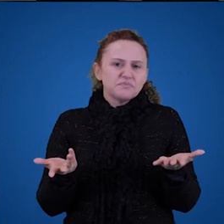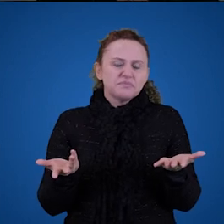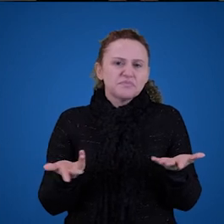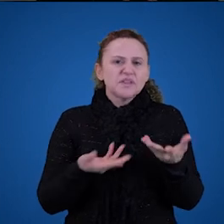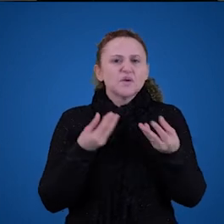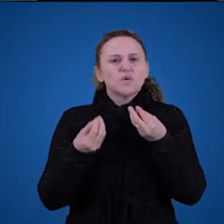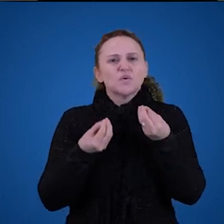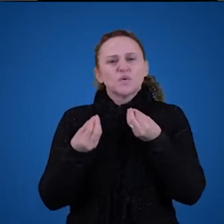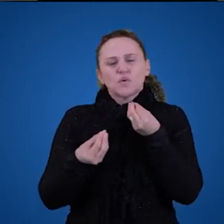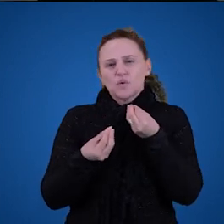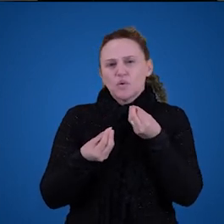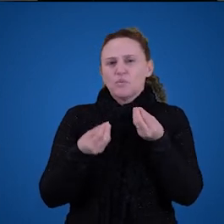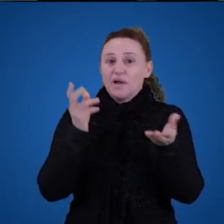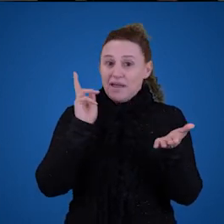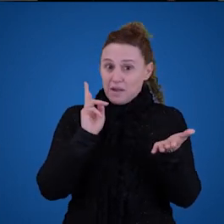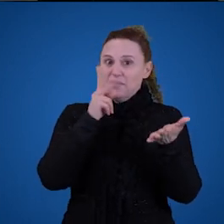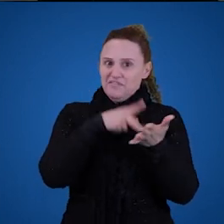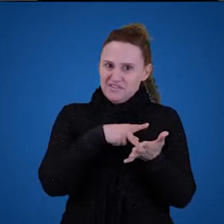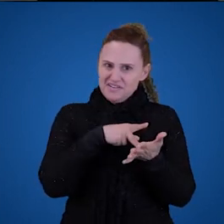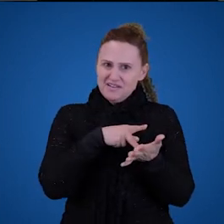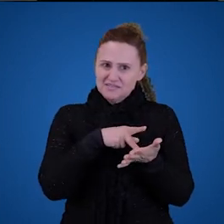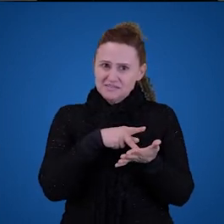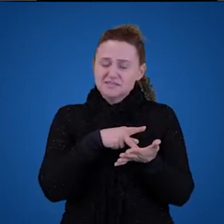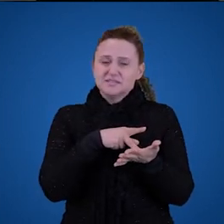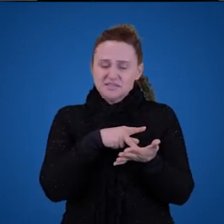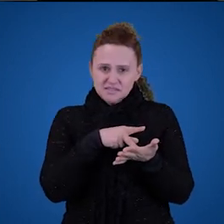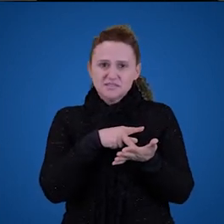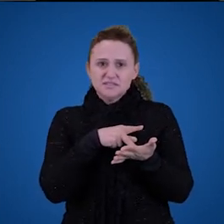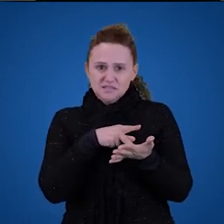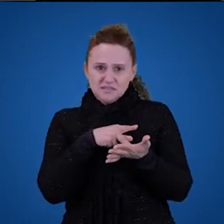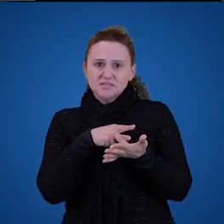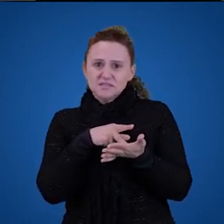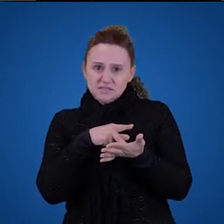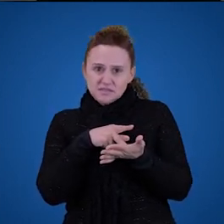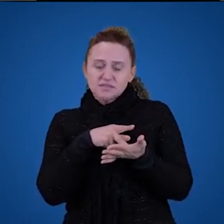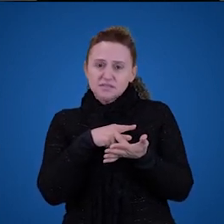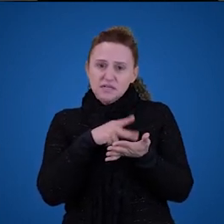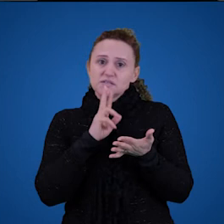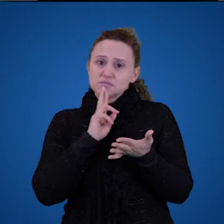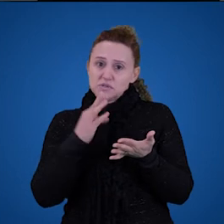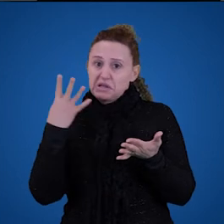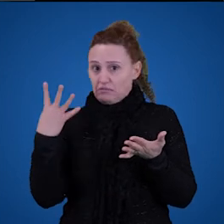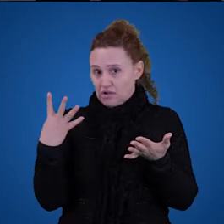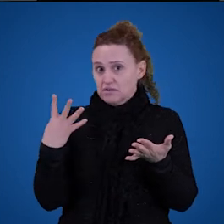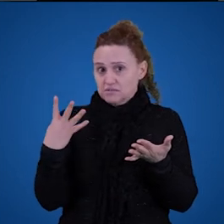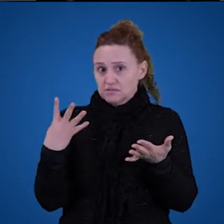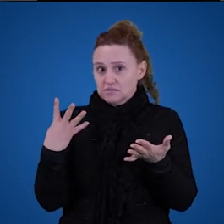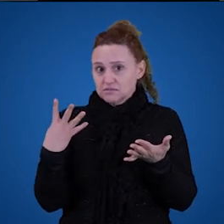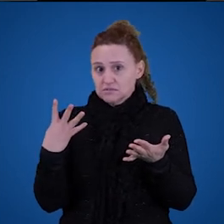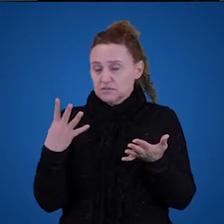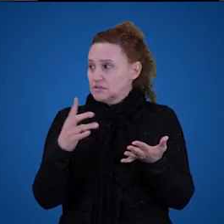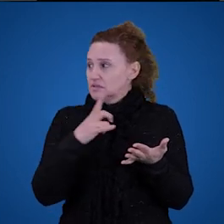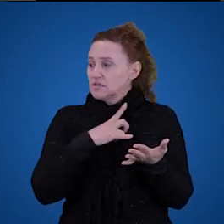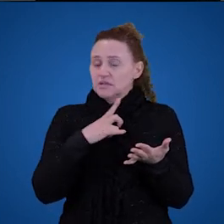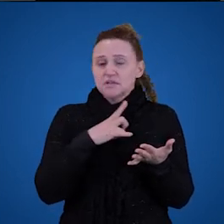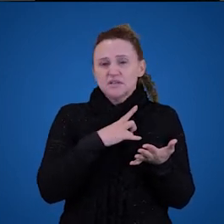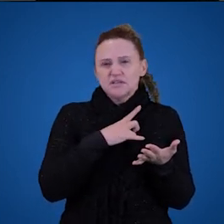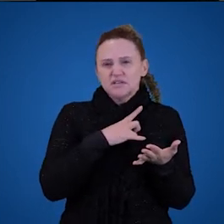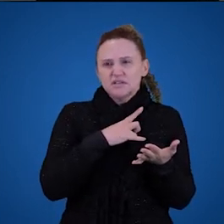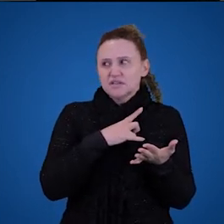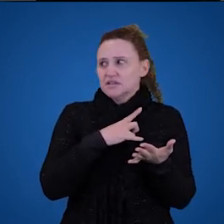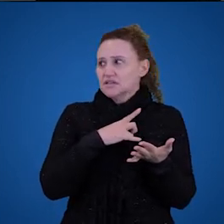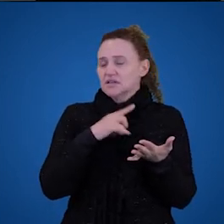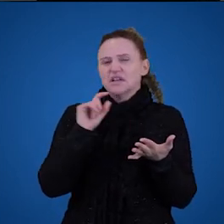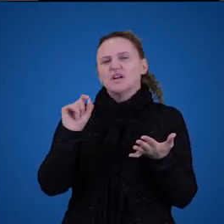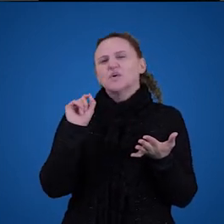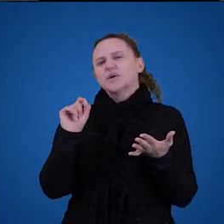ela diz uma verdade necessária, né? Nunca pode ser falso, que 2 mais 2 é igual a 4, e parece não apontar para objeto